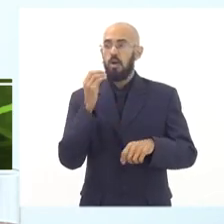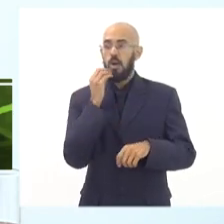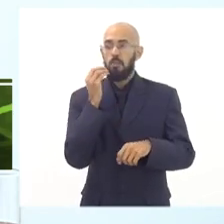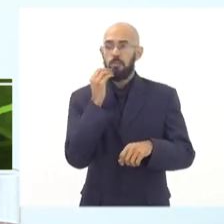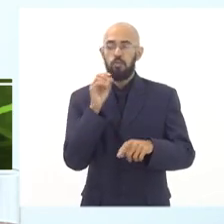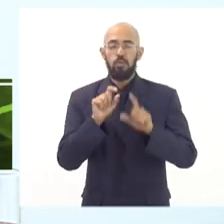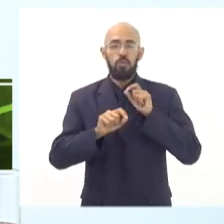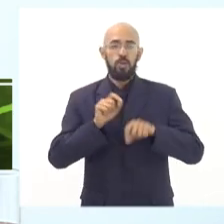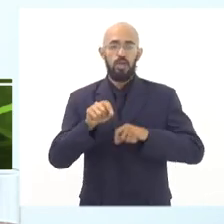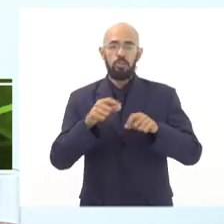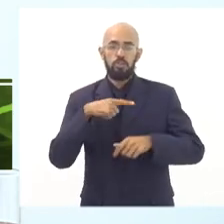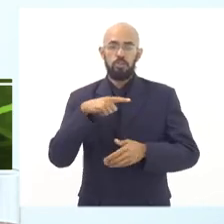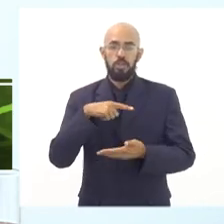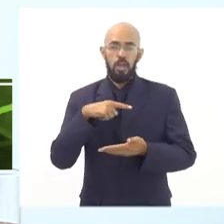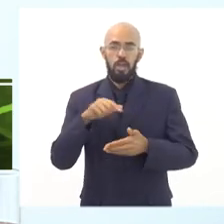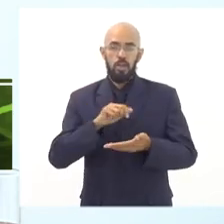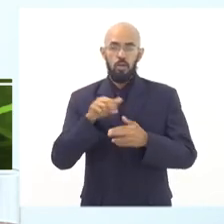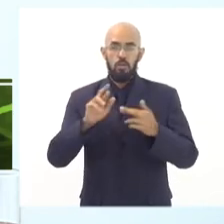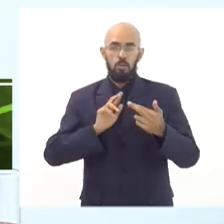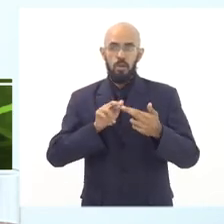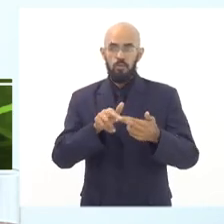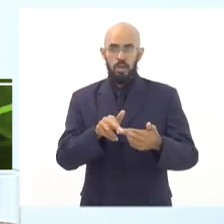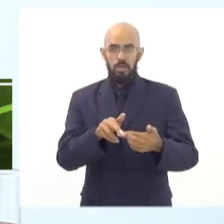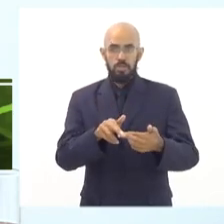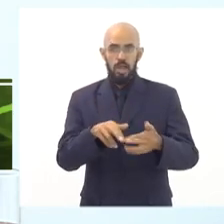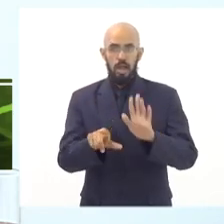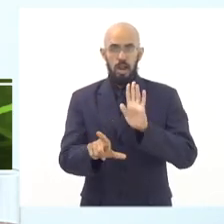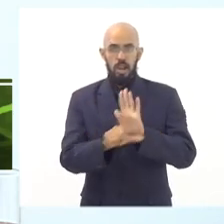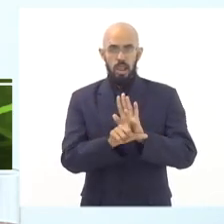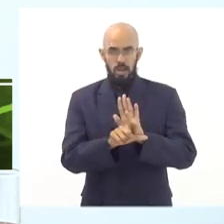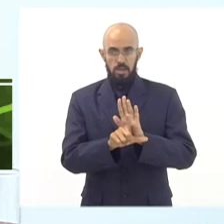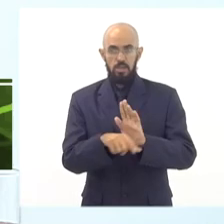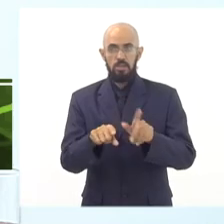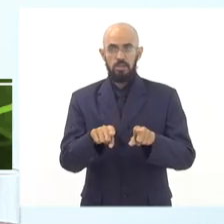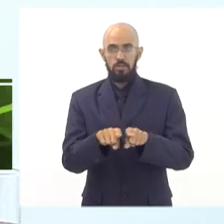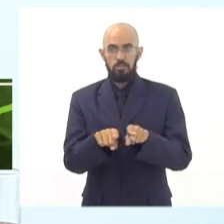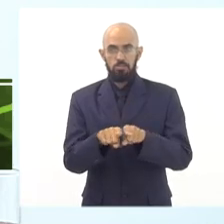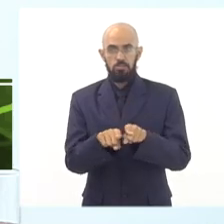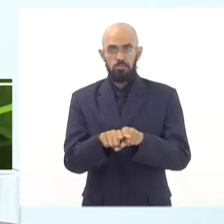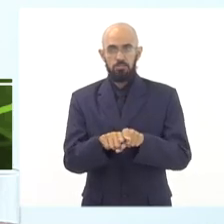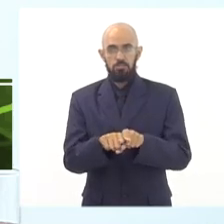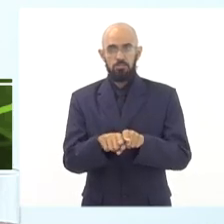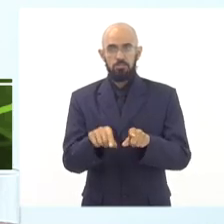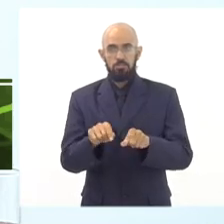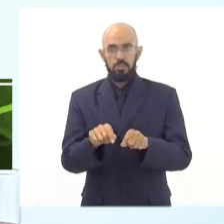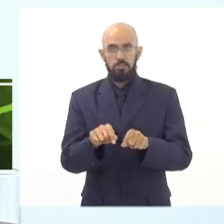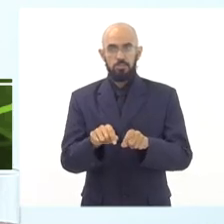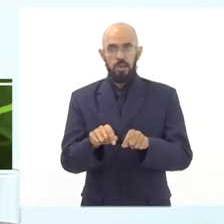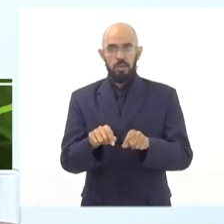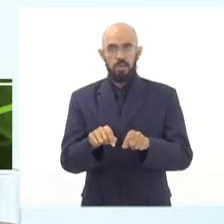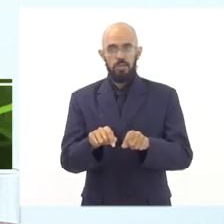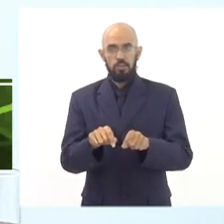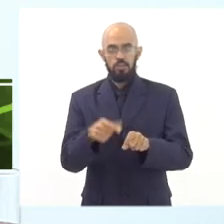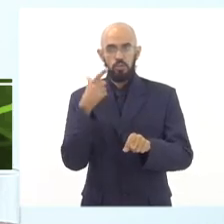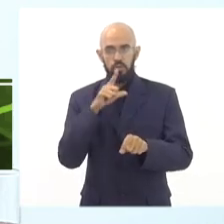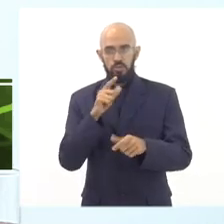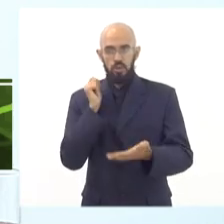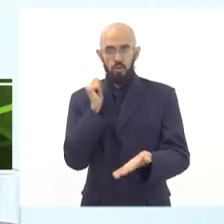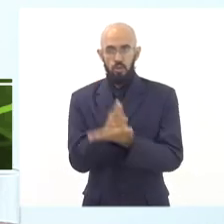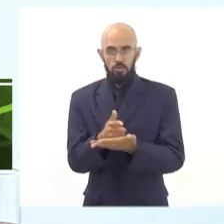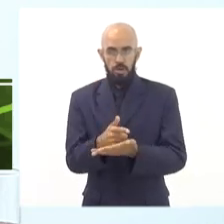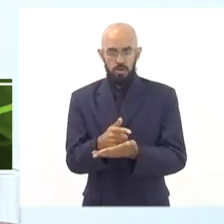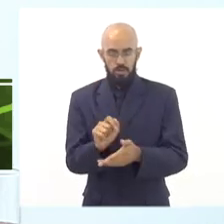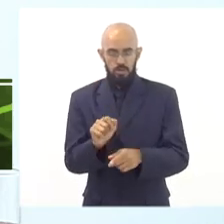a legislação em vigor, inclusive a lei de licitações e as exceções que ela abre para que a gente, através das compras centralizadas,